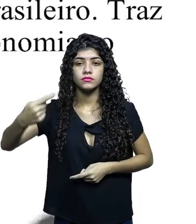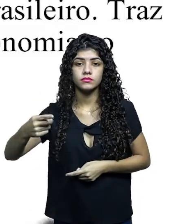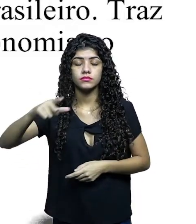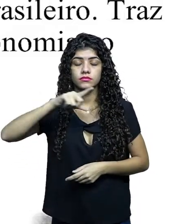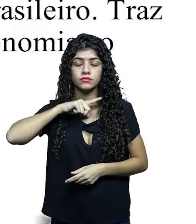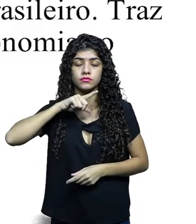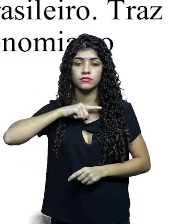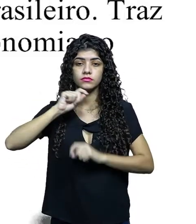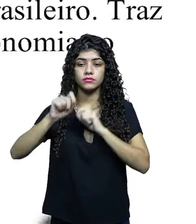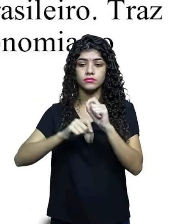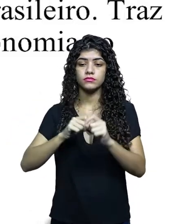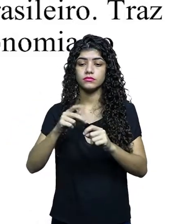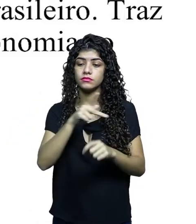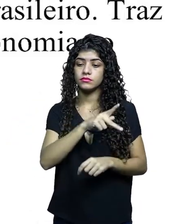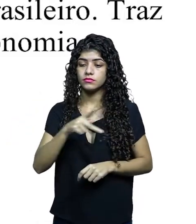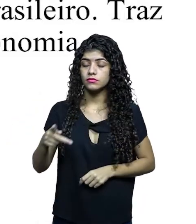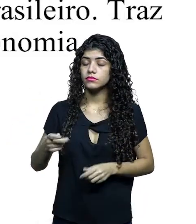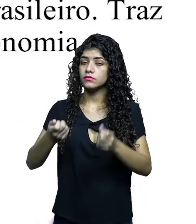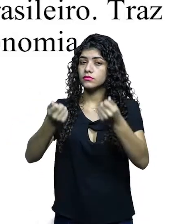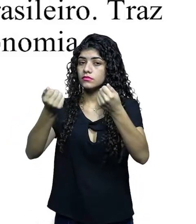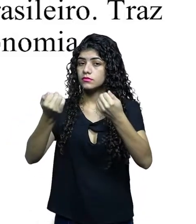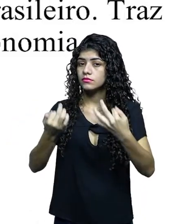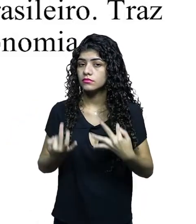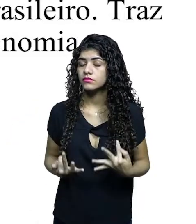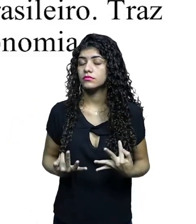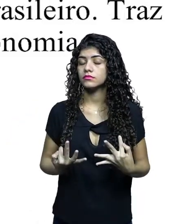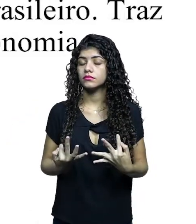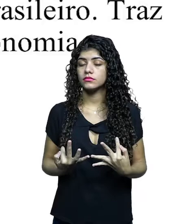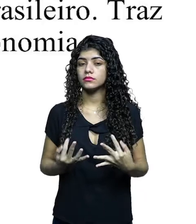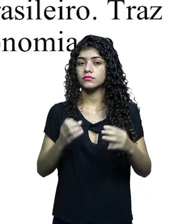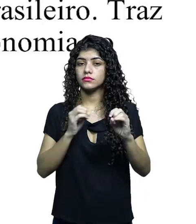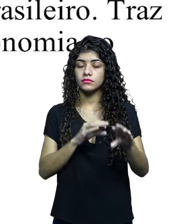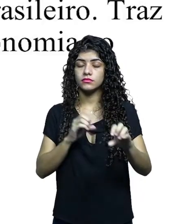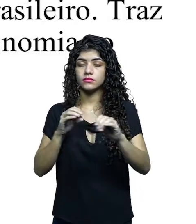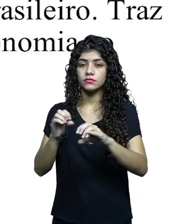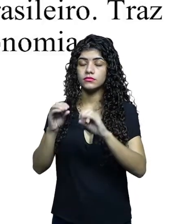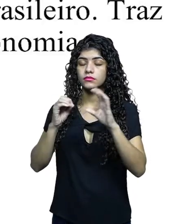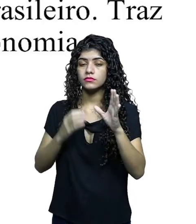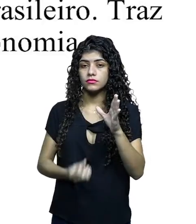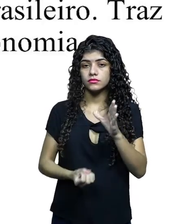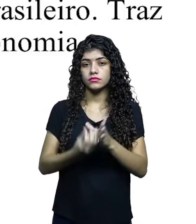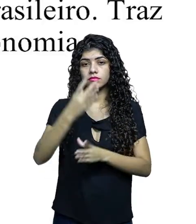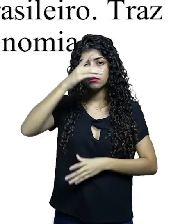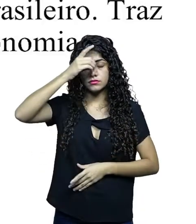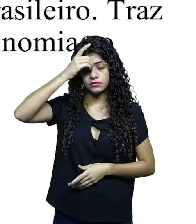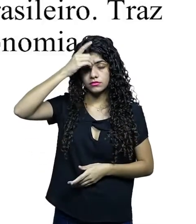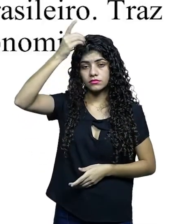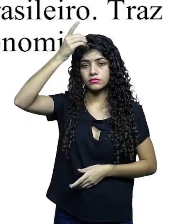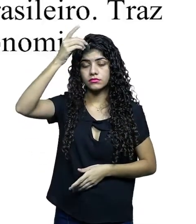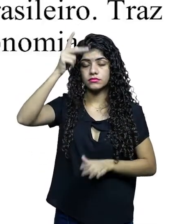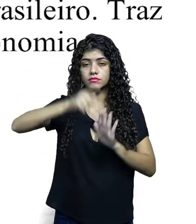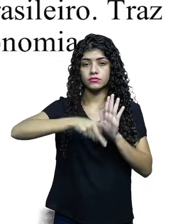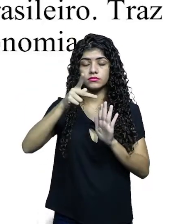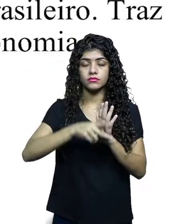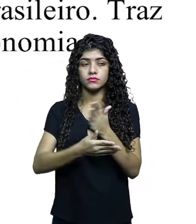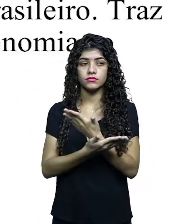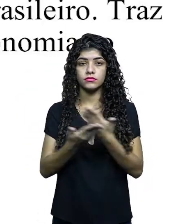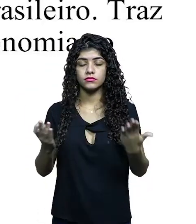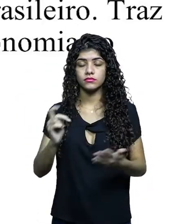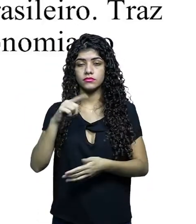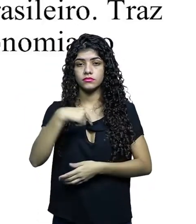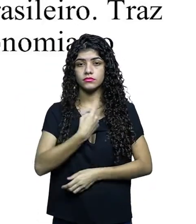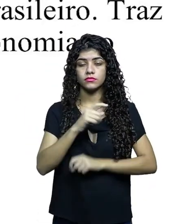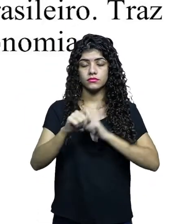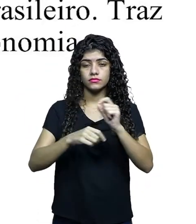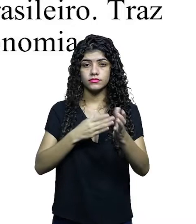no próximo módulo, módulo 2, a Casey vai começar trazendo esses elementos criativos do projeto audiovisual.